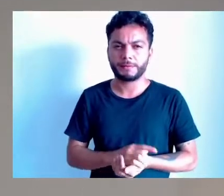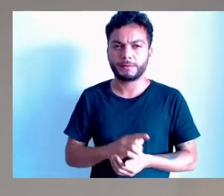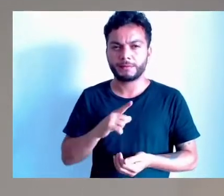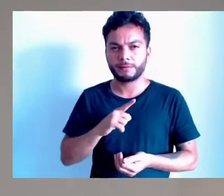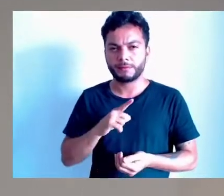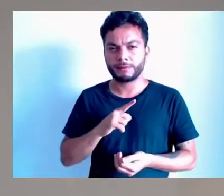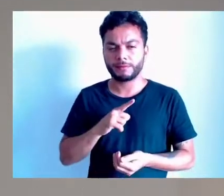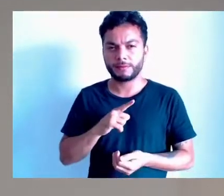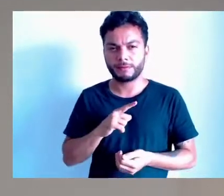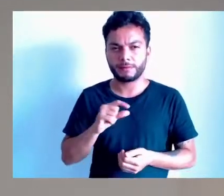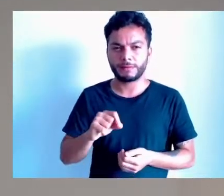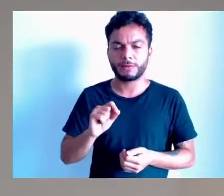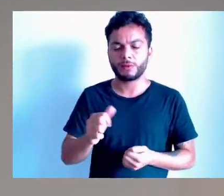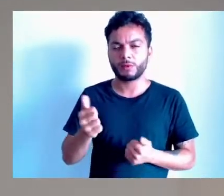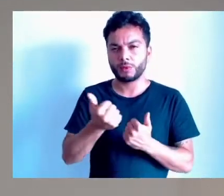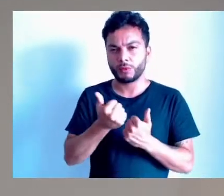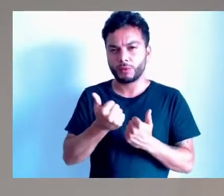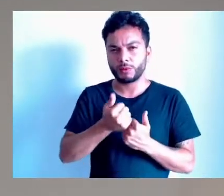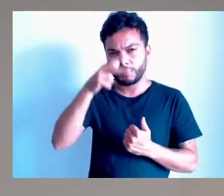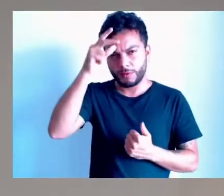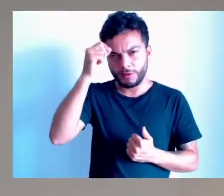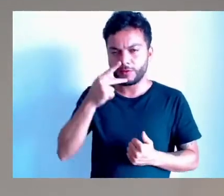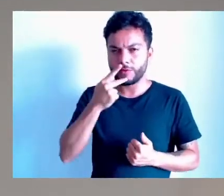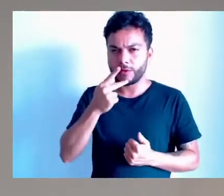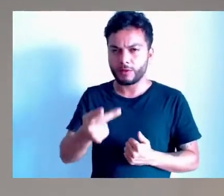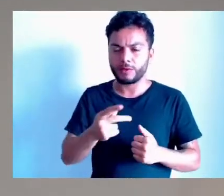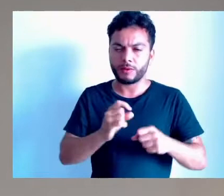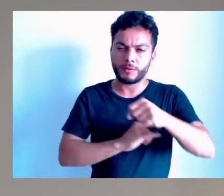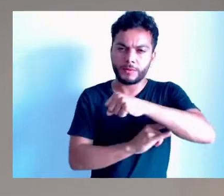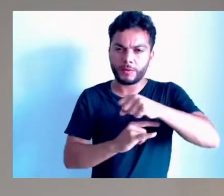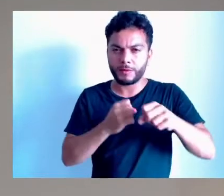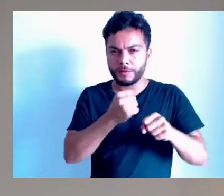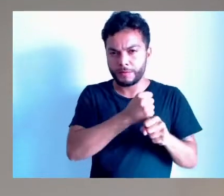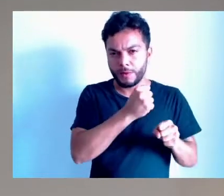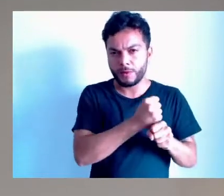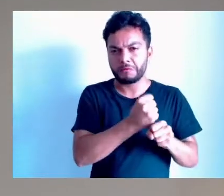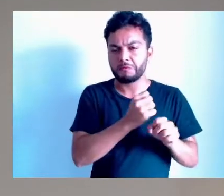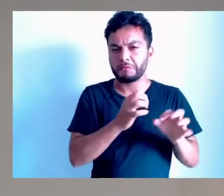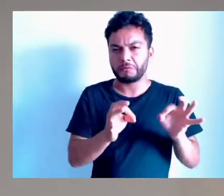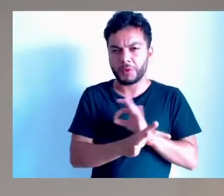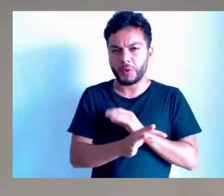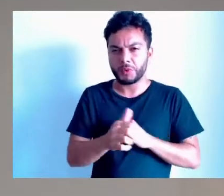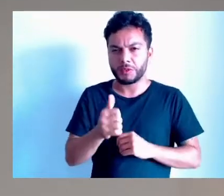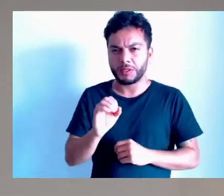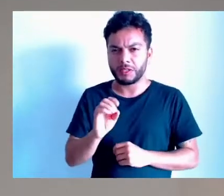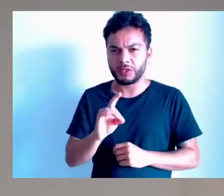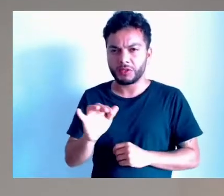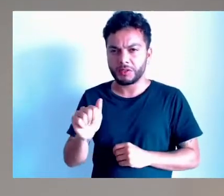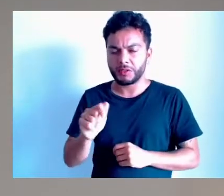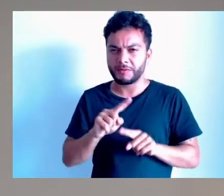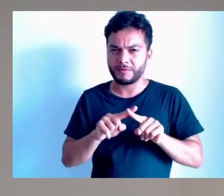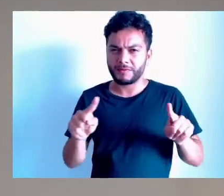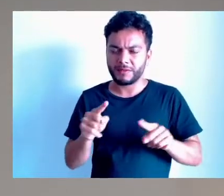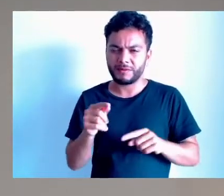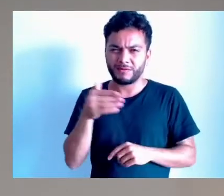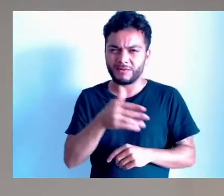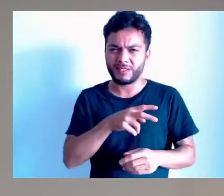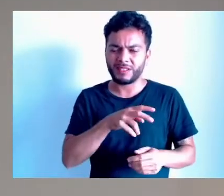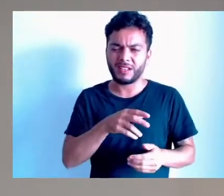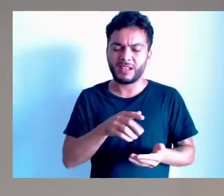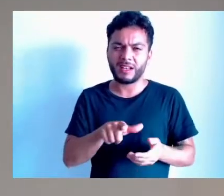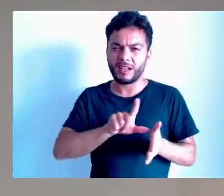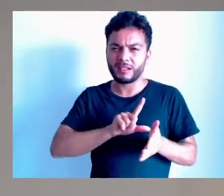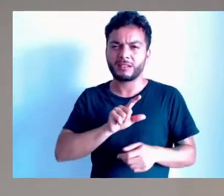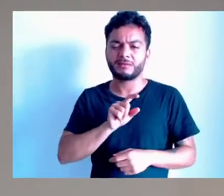vice-prefeito que em dez dias ia entregar essa obra da ponte, mas está lá. Hoje, passei lá de manhã cedo, não tem ninguém, mexer naquelas treliças lá para tirar, se